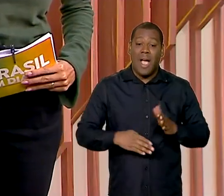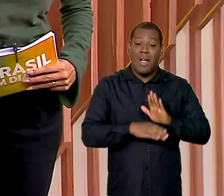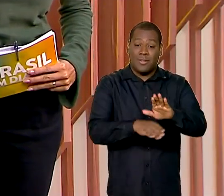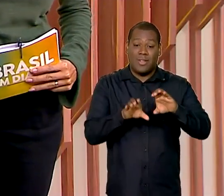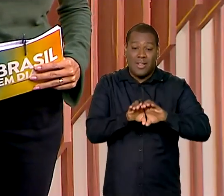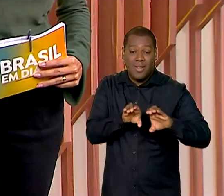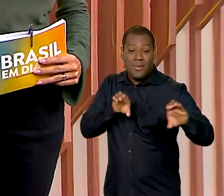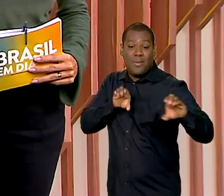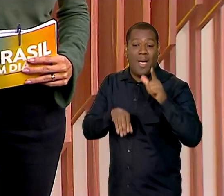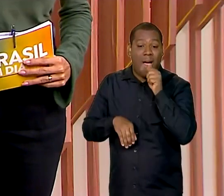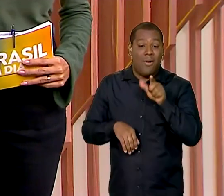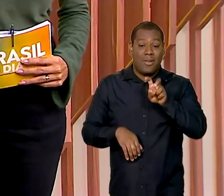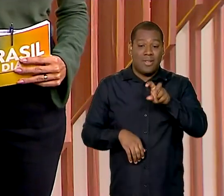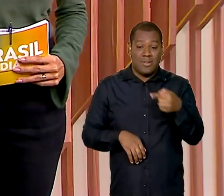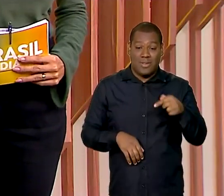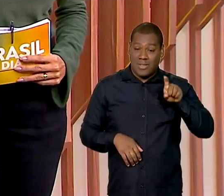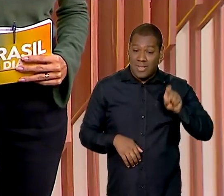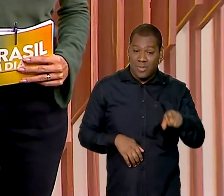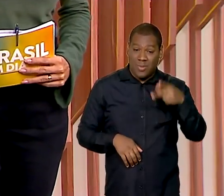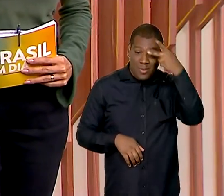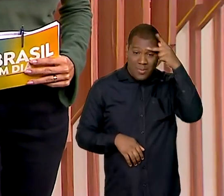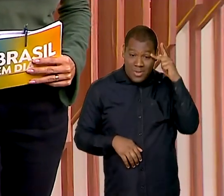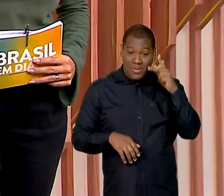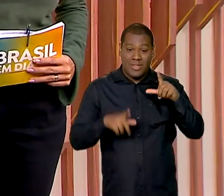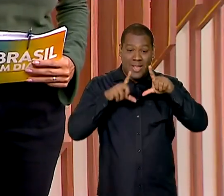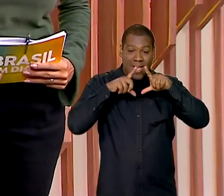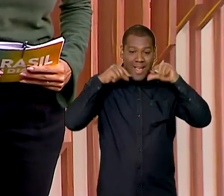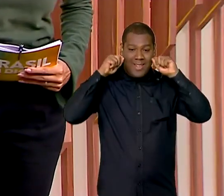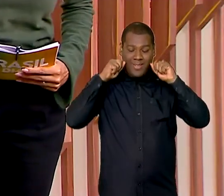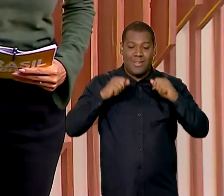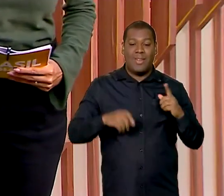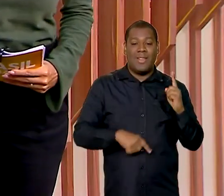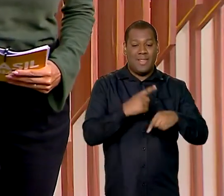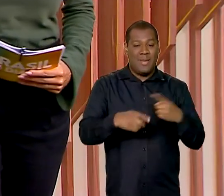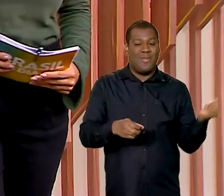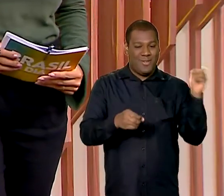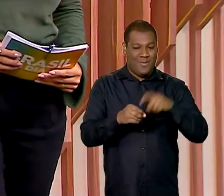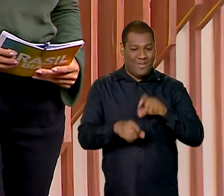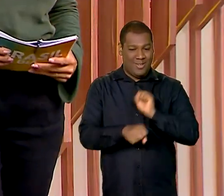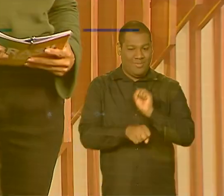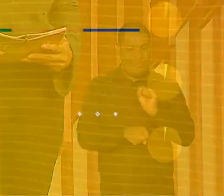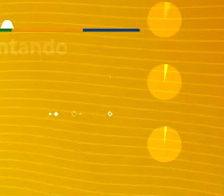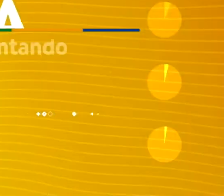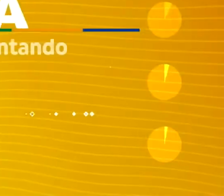água a 57 mil pessoas no sertão alagoano. A gente volta já já.